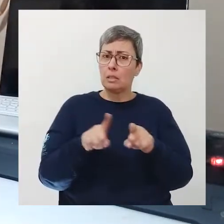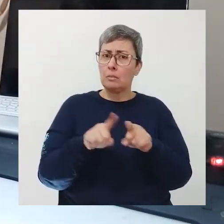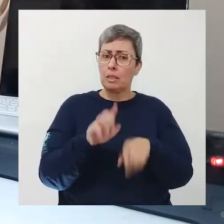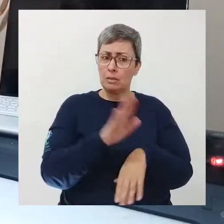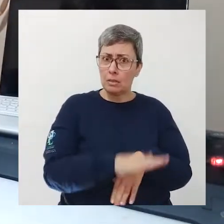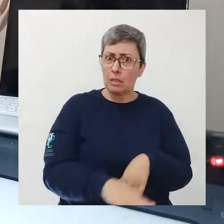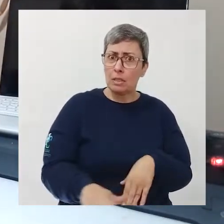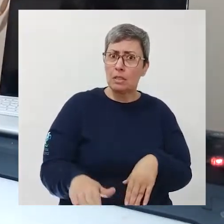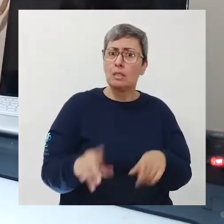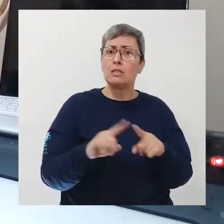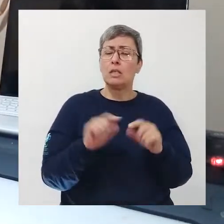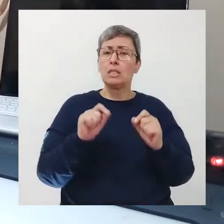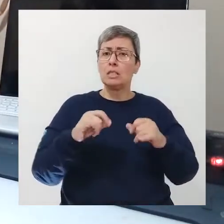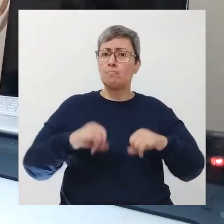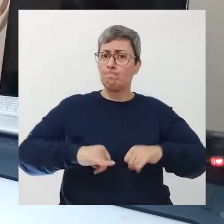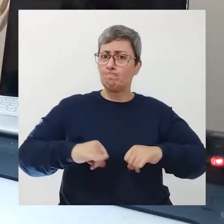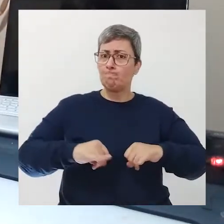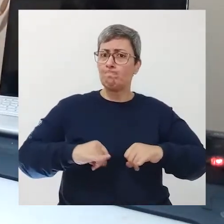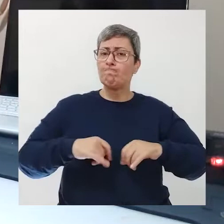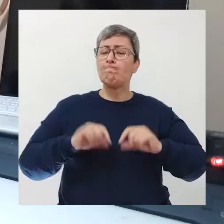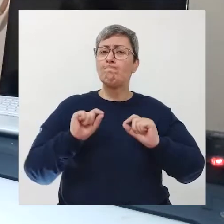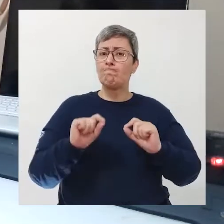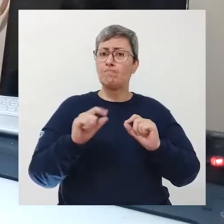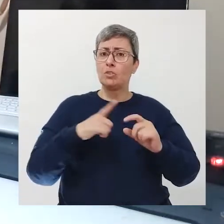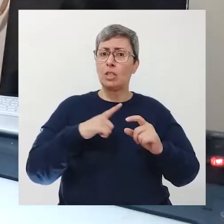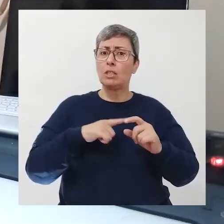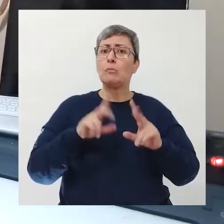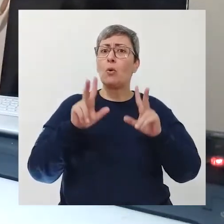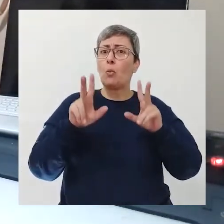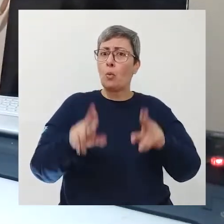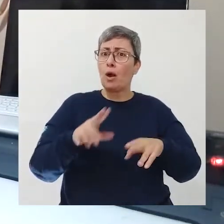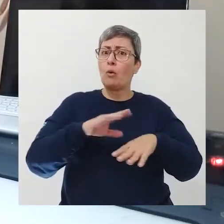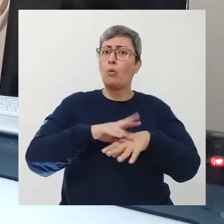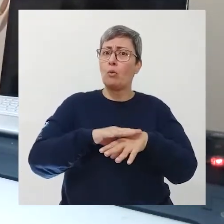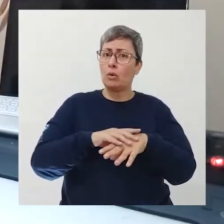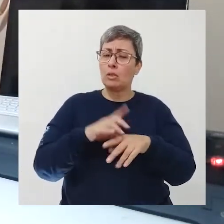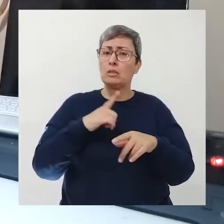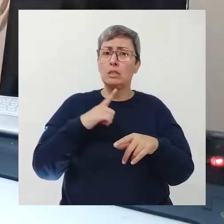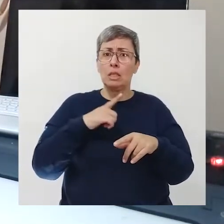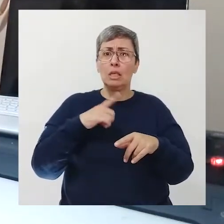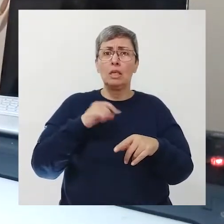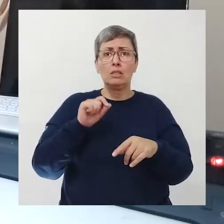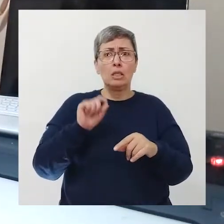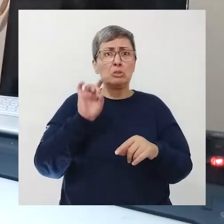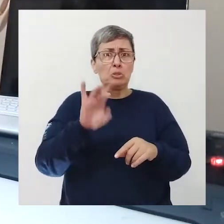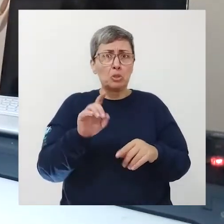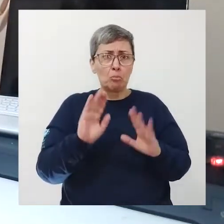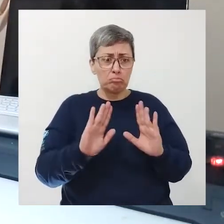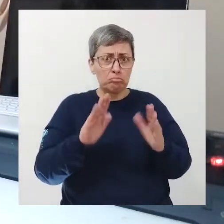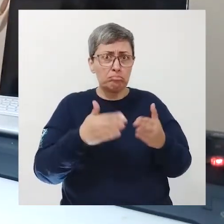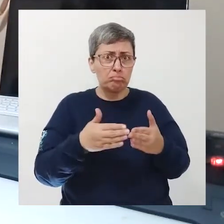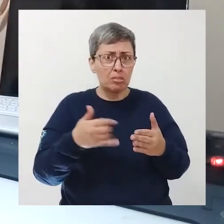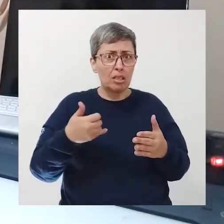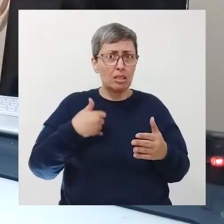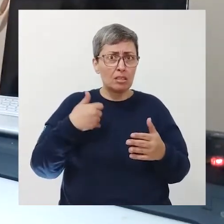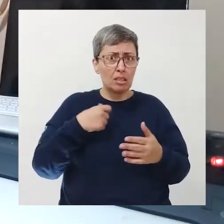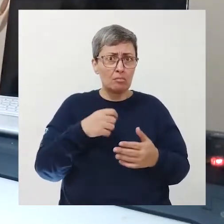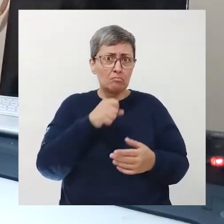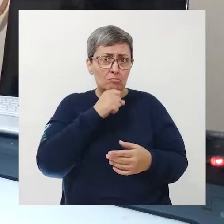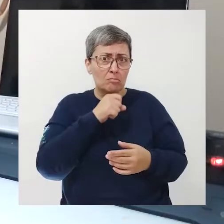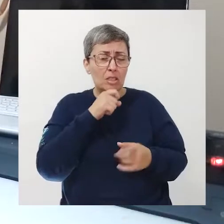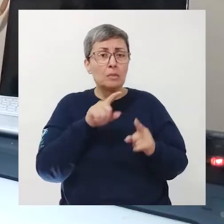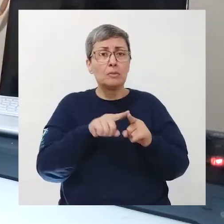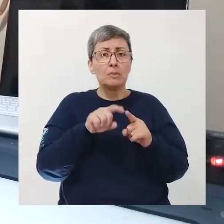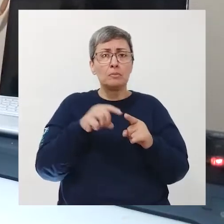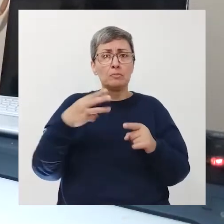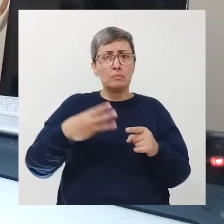crianças que sofrem destas mesmas doenças que muitos atribuem somente à terceira idade na